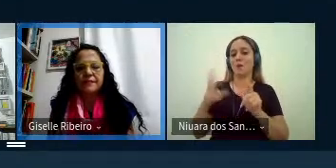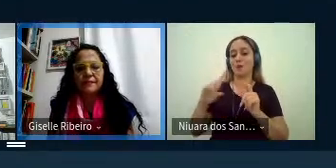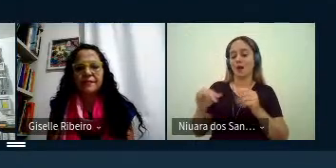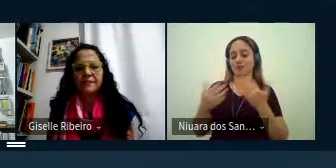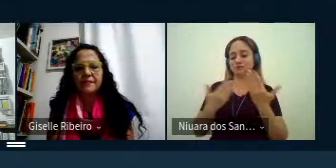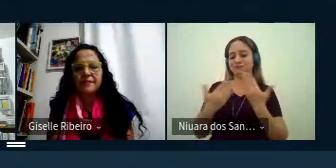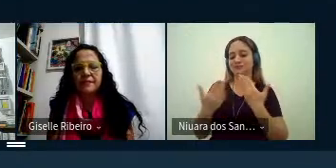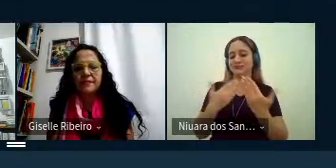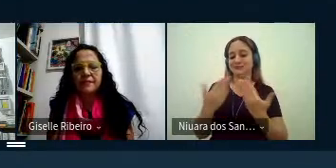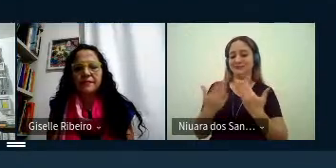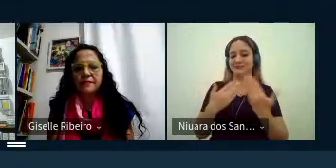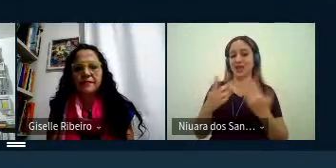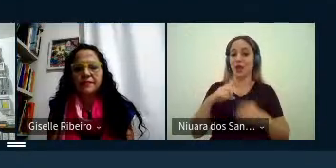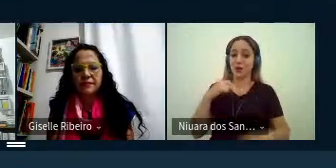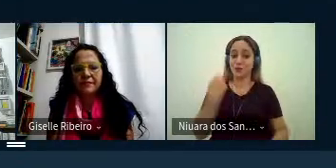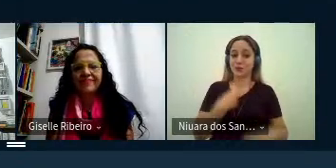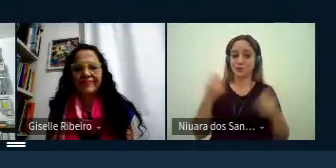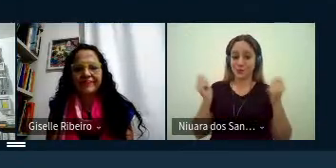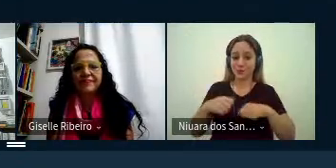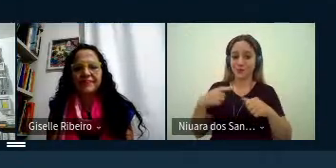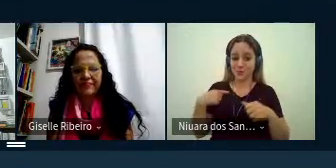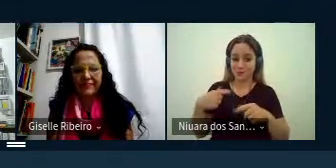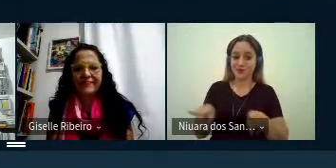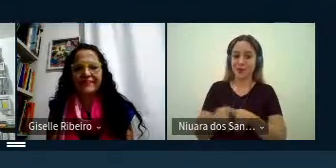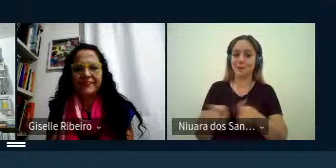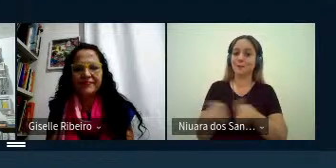dialogar nós poderemos também